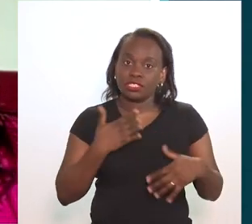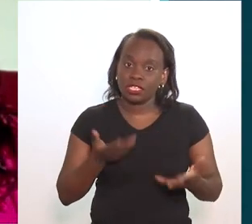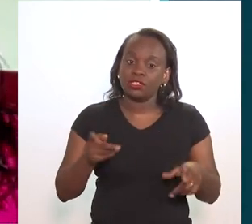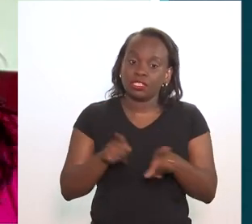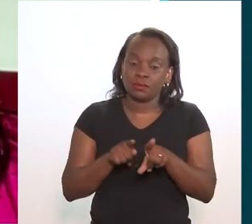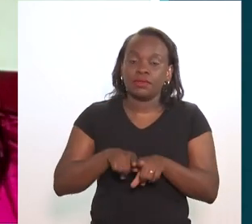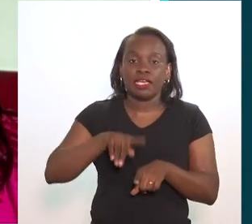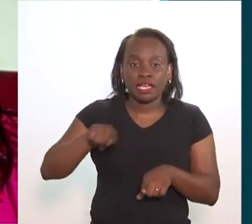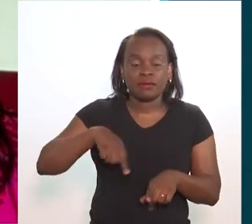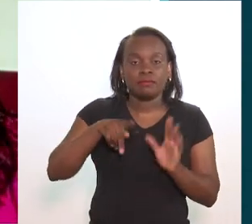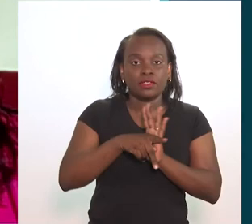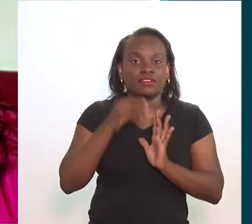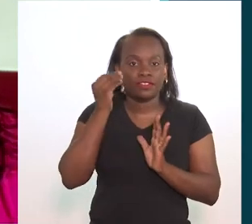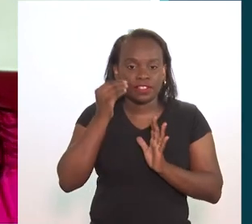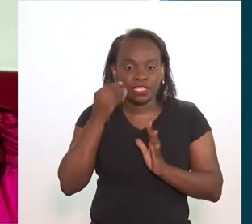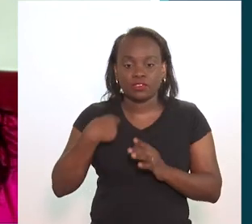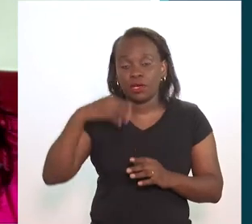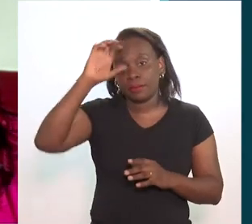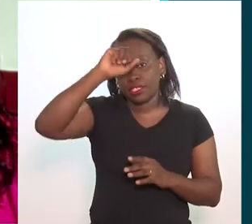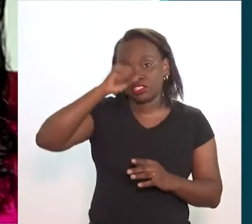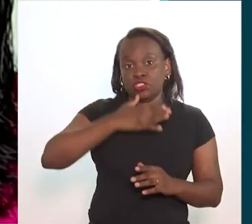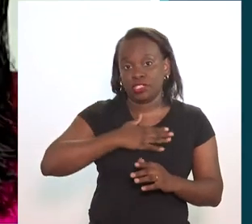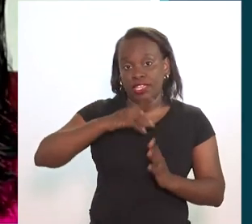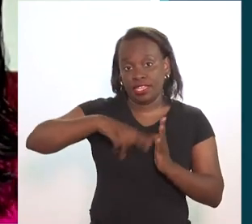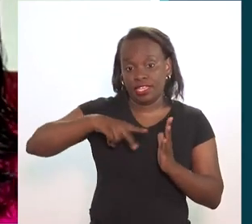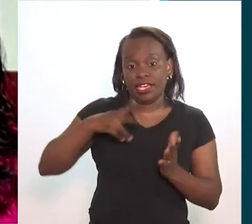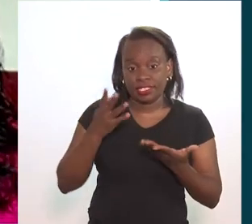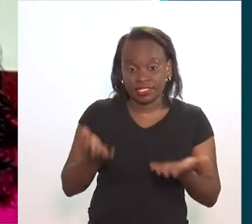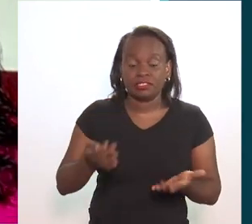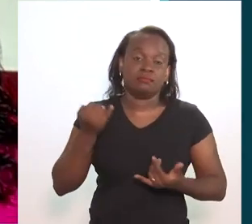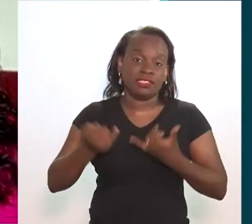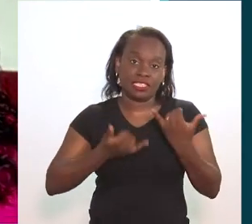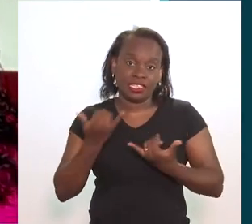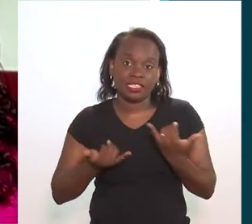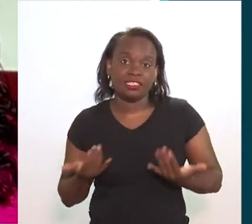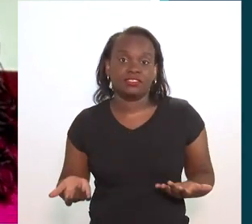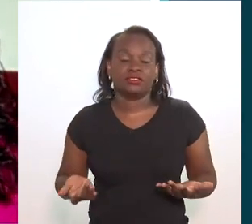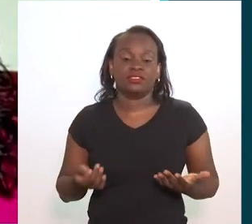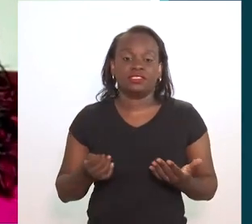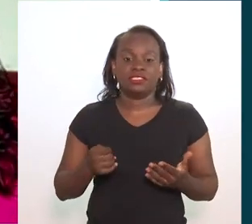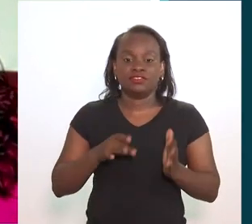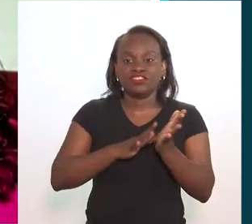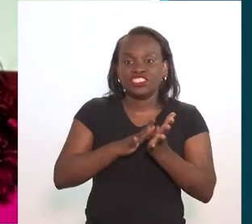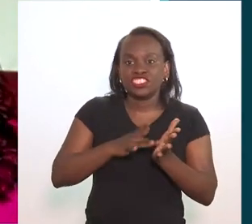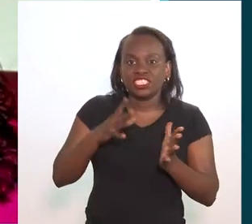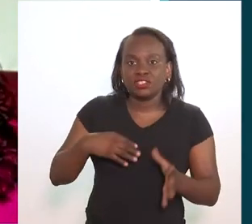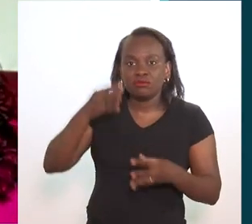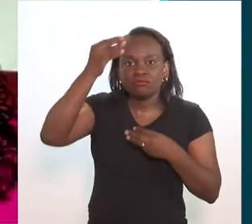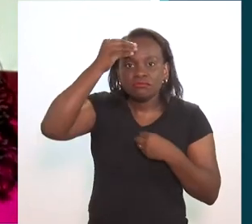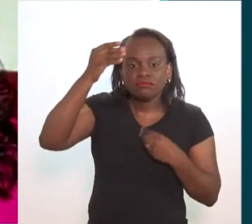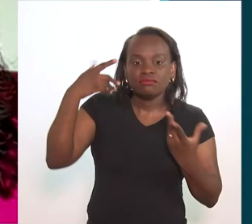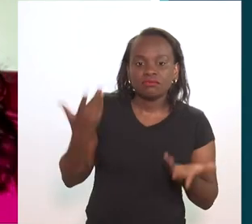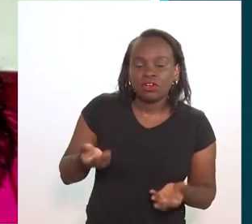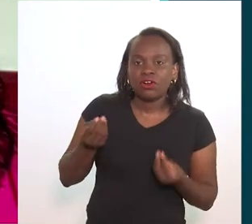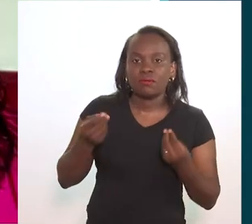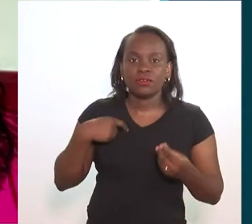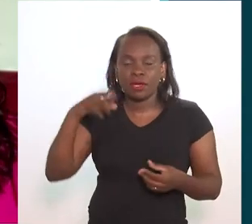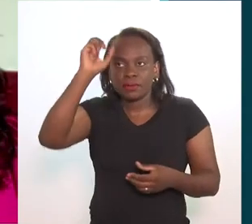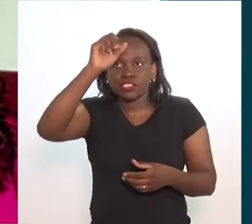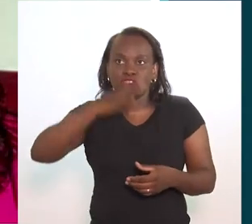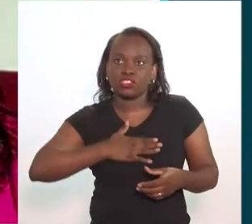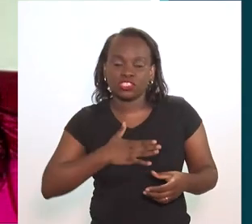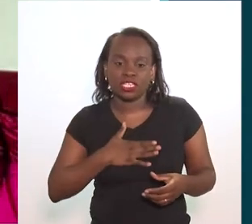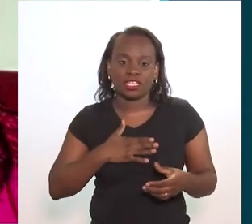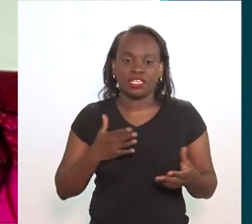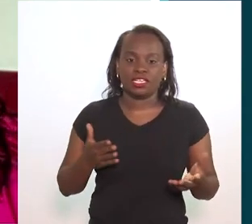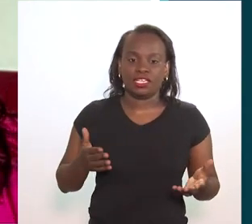que é muito bom estar ali, que gosta de estar ali, que gosta de estar fazendo isso, então isso também vem da nossa vivência, eu aprendi a gostar de ler